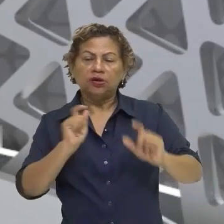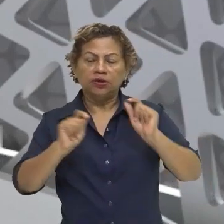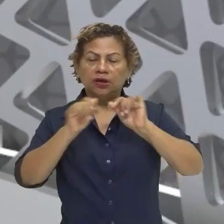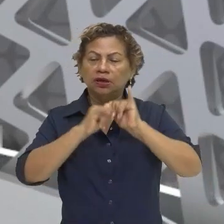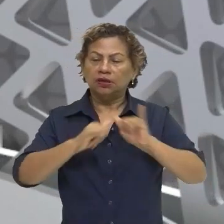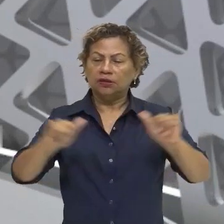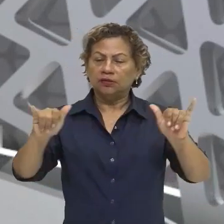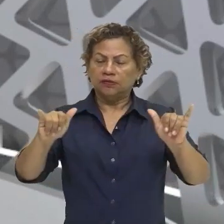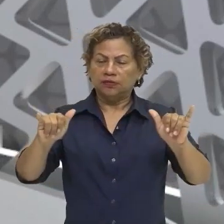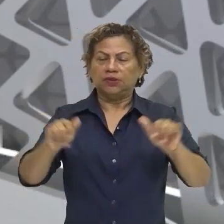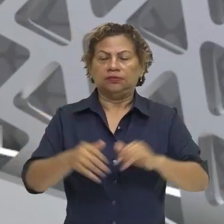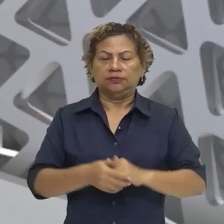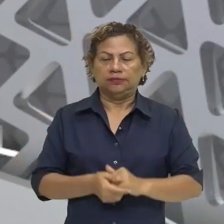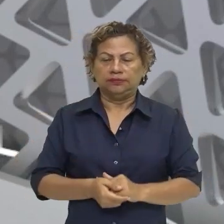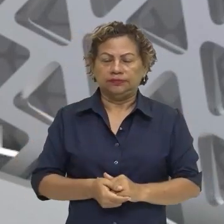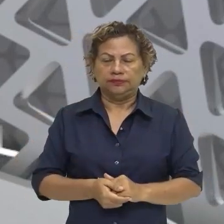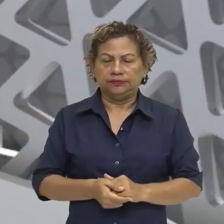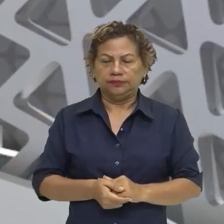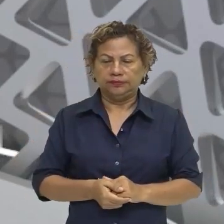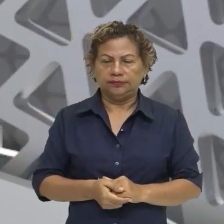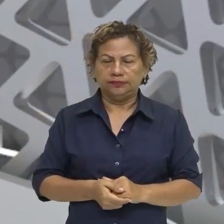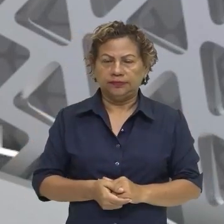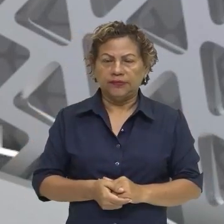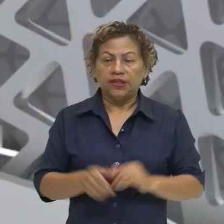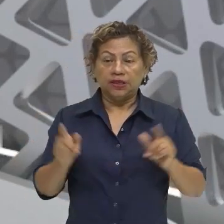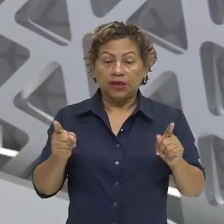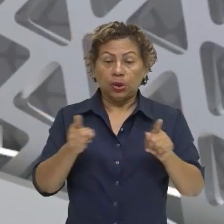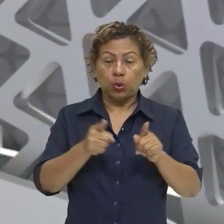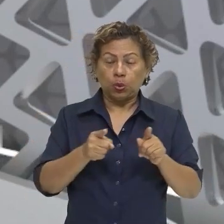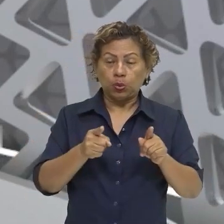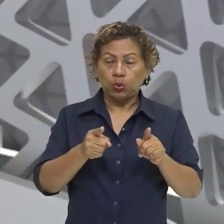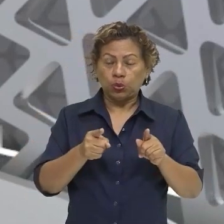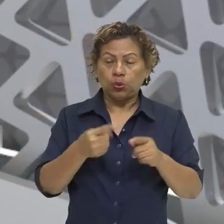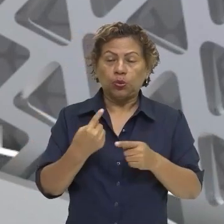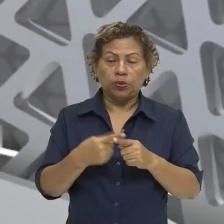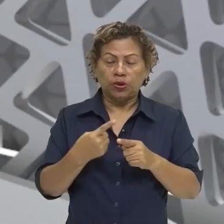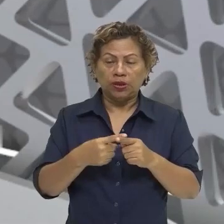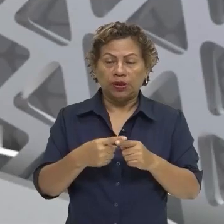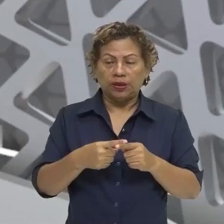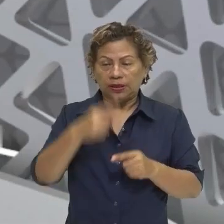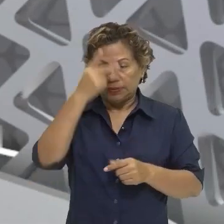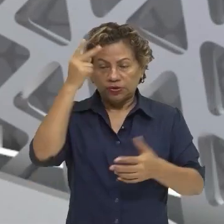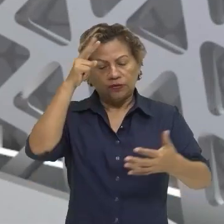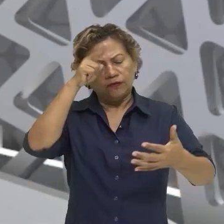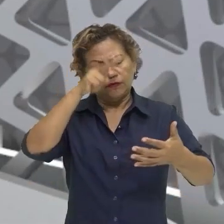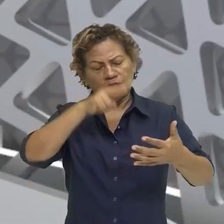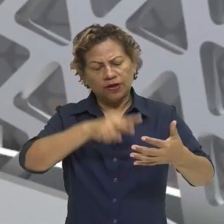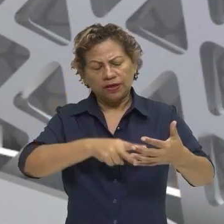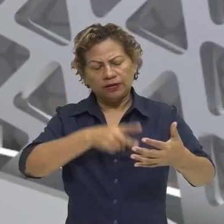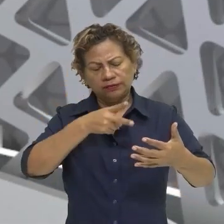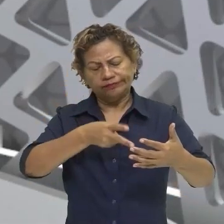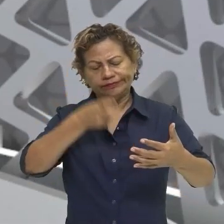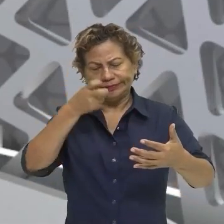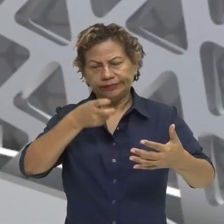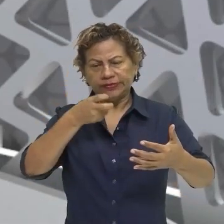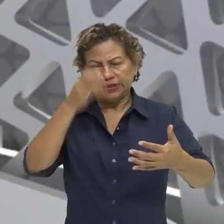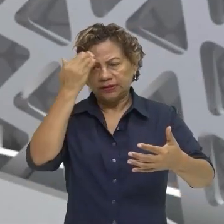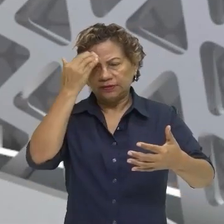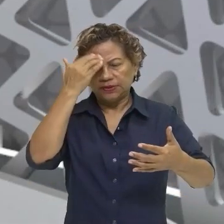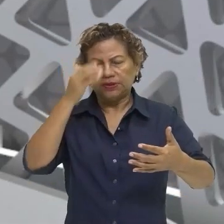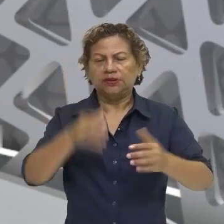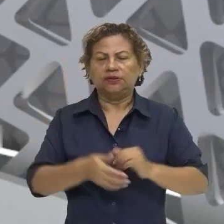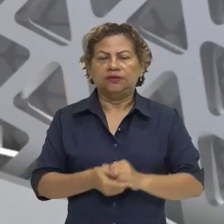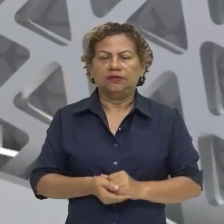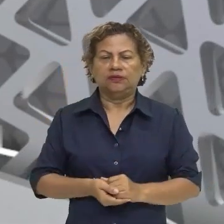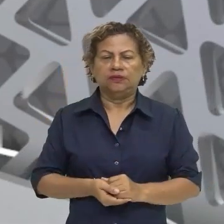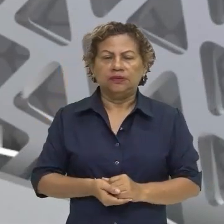né? Ele é razoavelmente curto, por quê? Porque o leitor vai se inteirar daquele fato, né? E aí, de